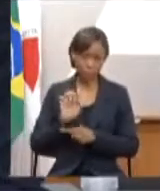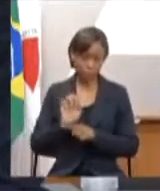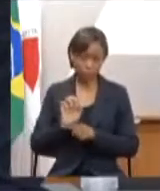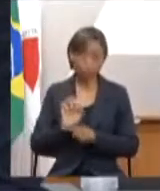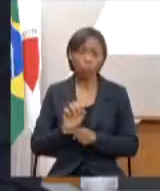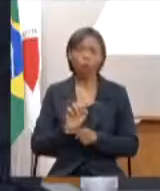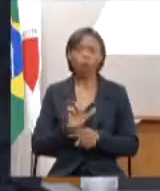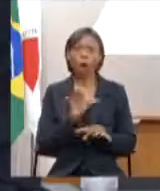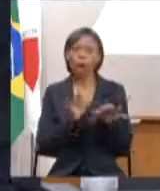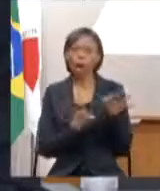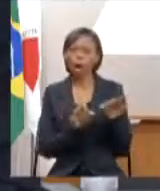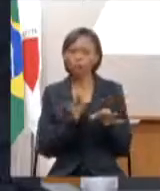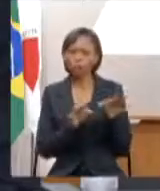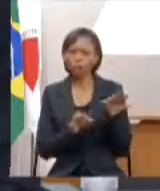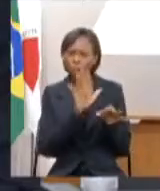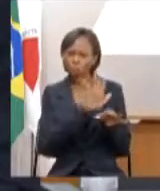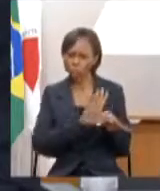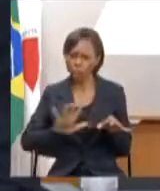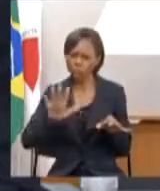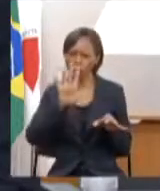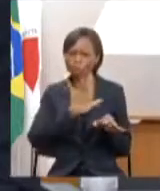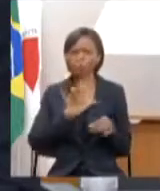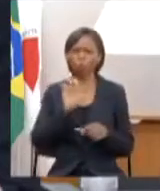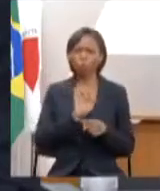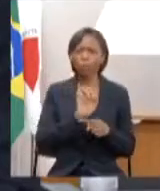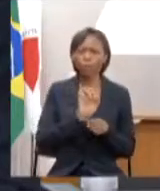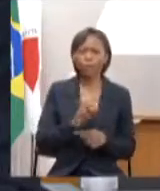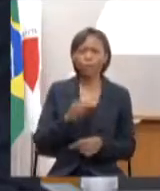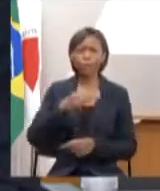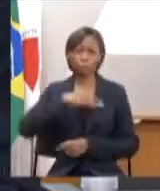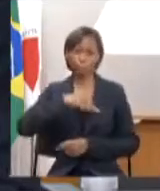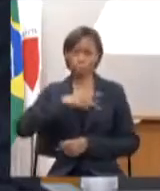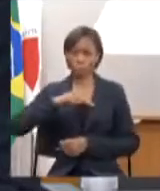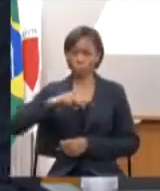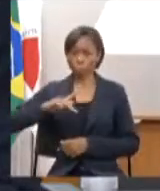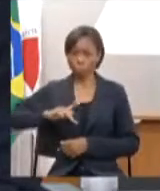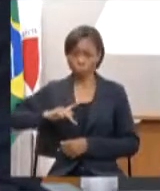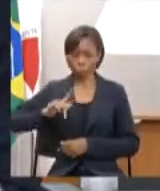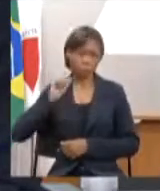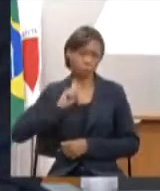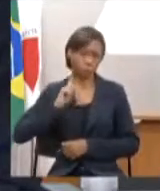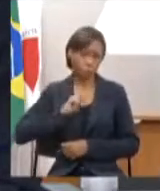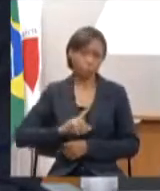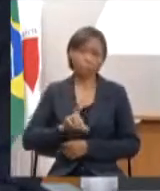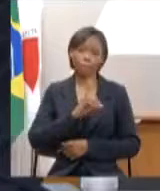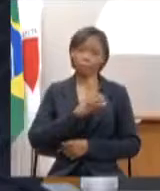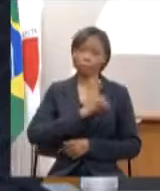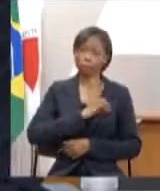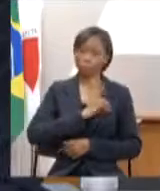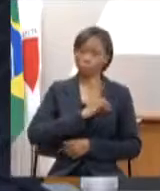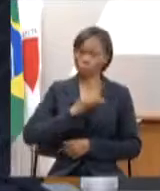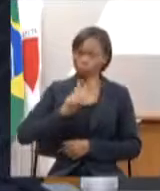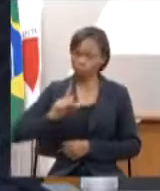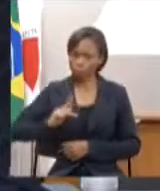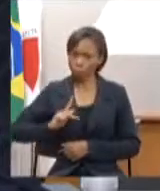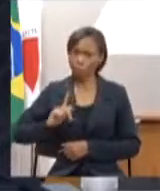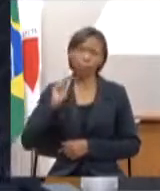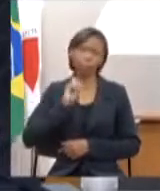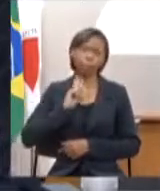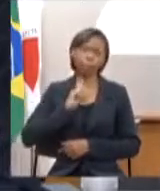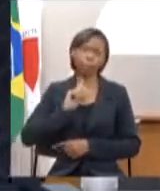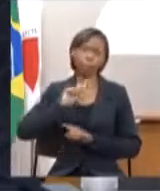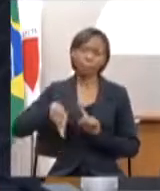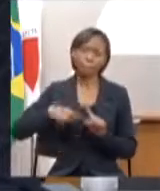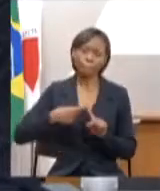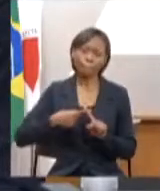do estado o ministério público do estado de Minas Gerais a defensoria pública mais